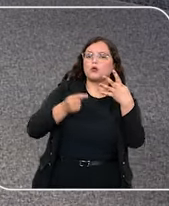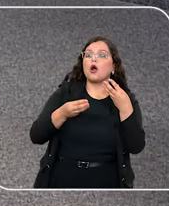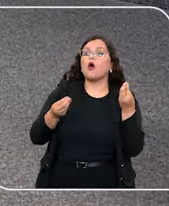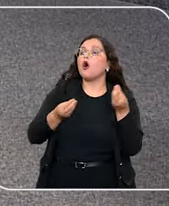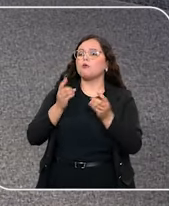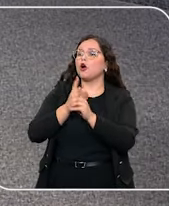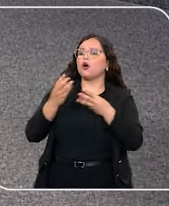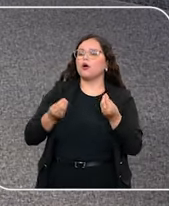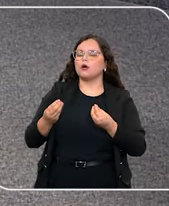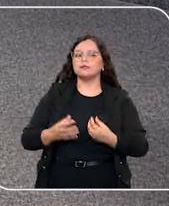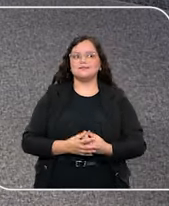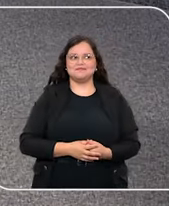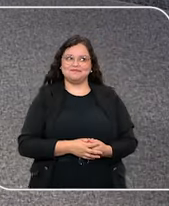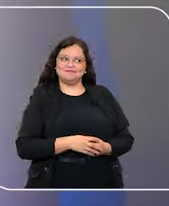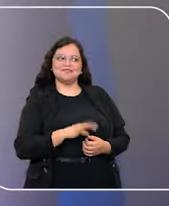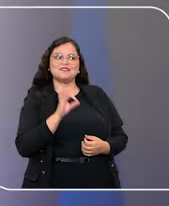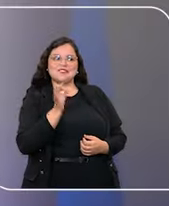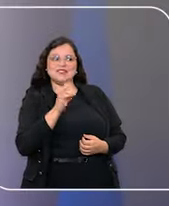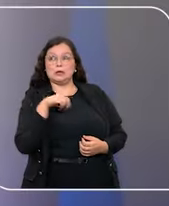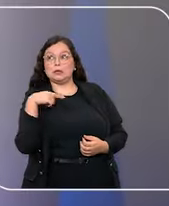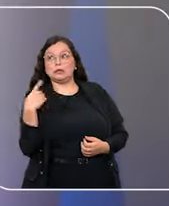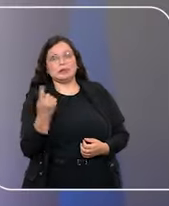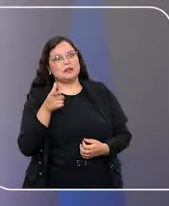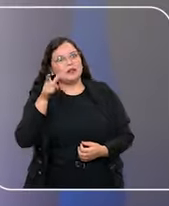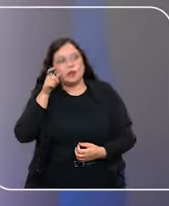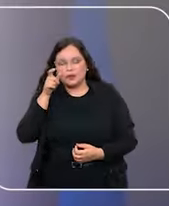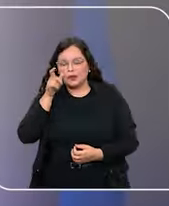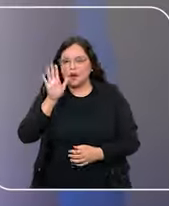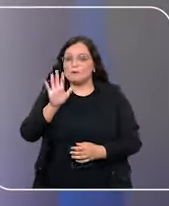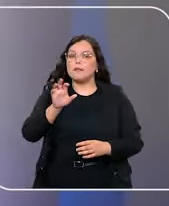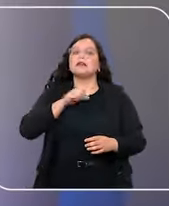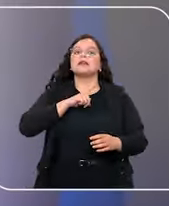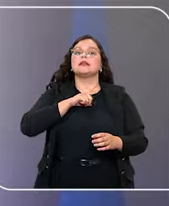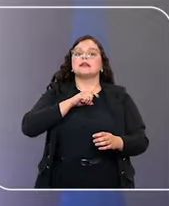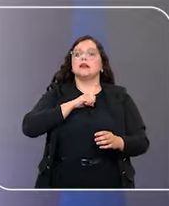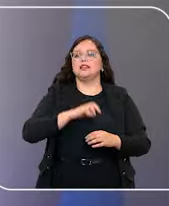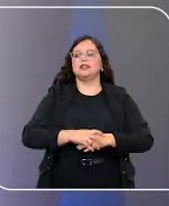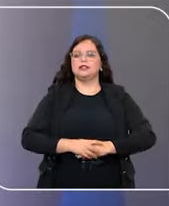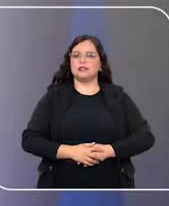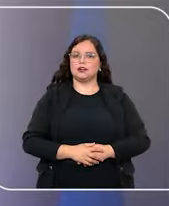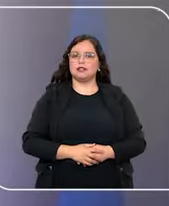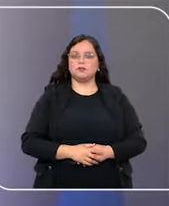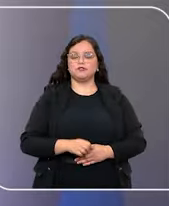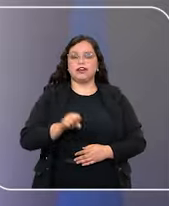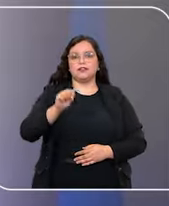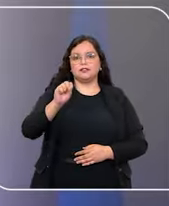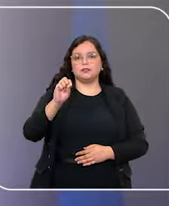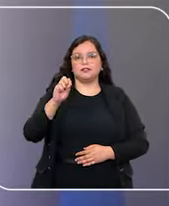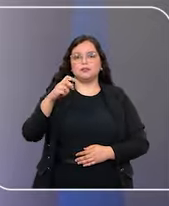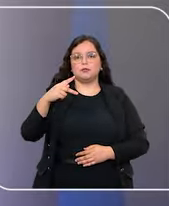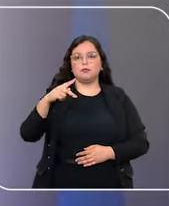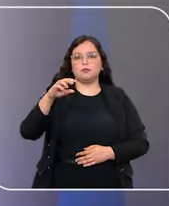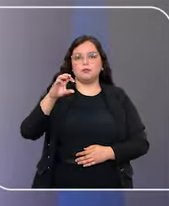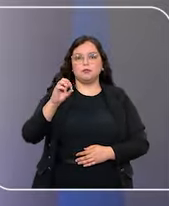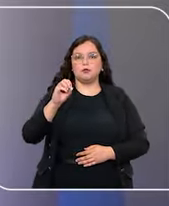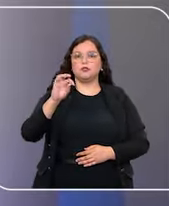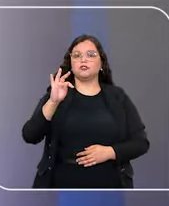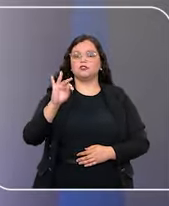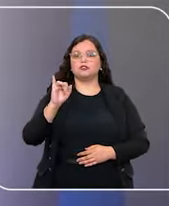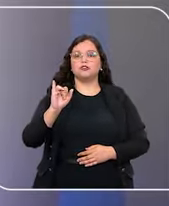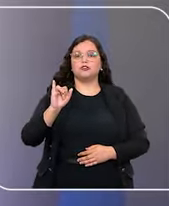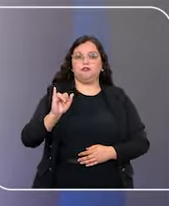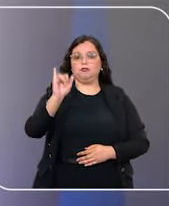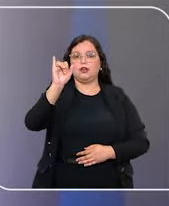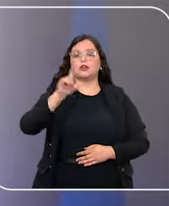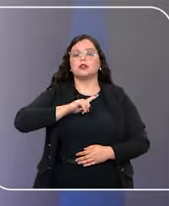episódios, Fátima. Tenho certeza de que todo mundo está bem curioso, né? Então, é só entrar no Spotify e digitar contando causas.